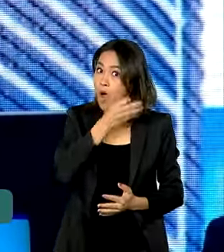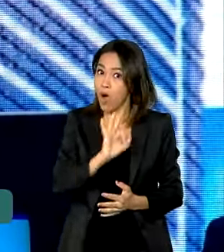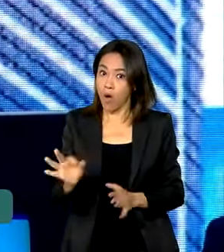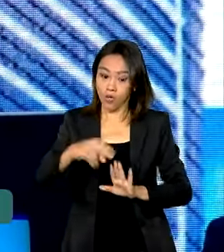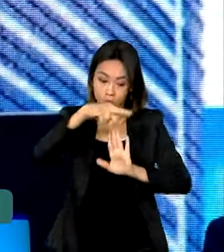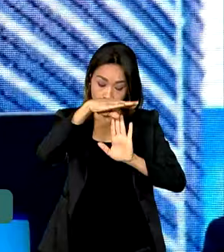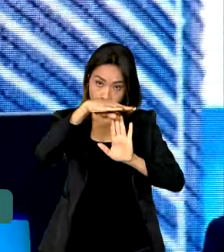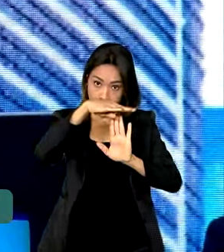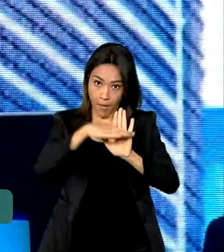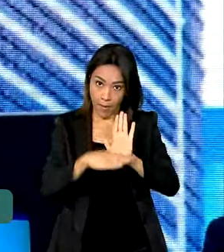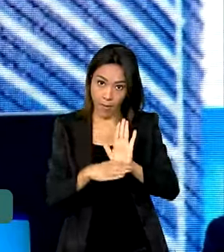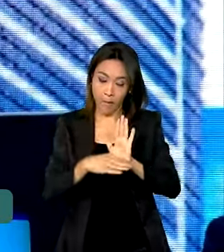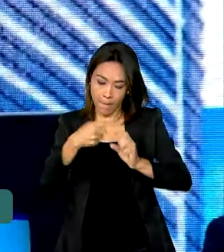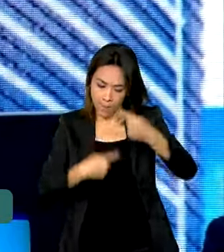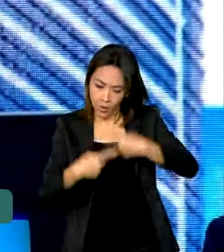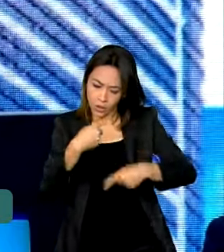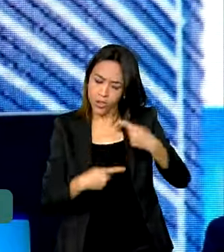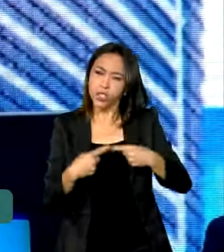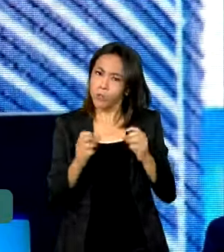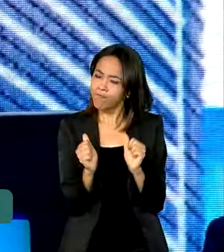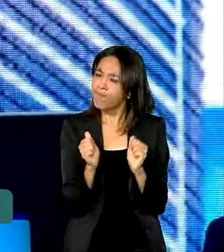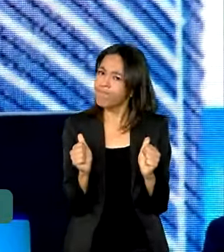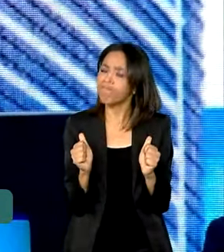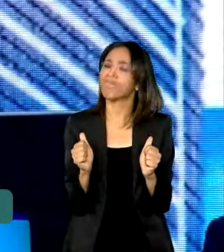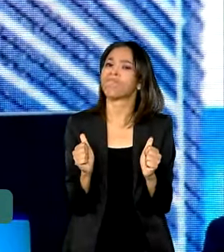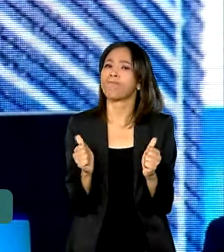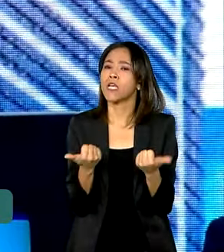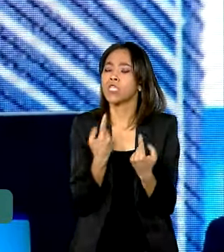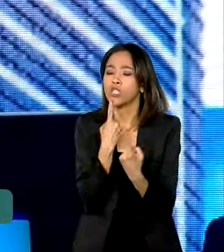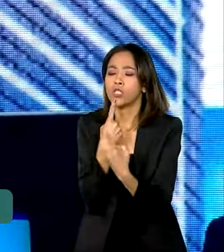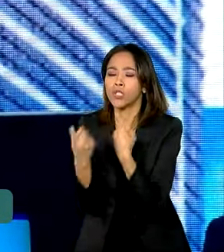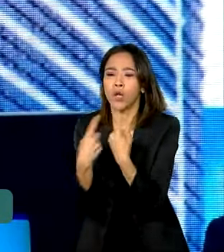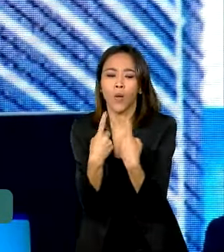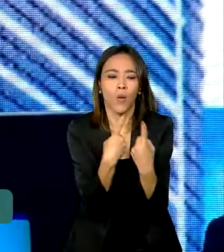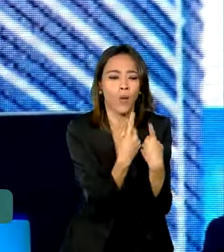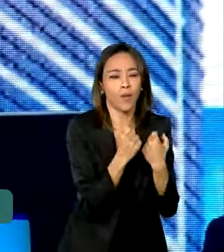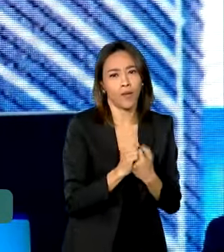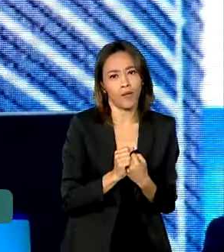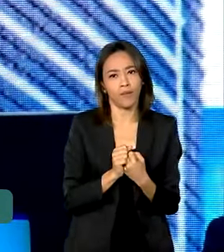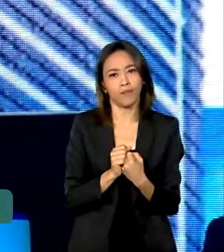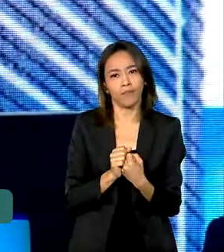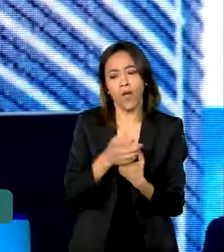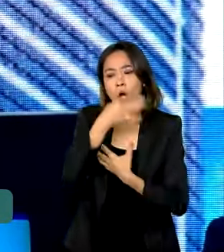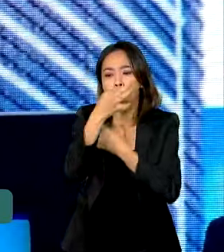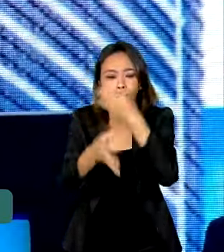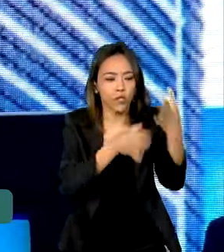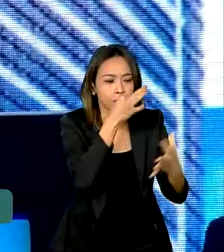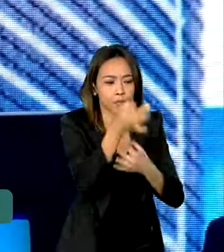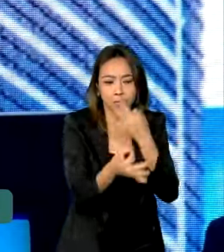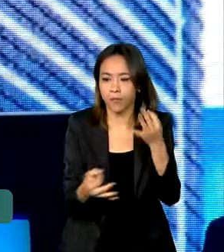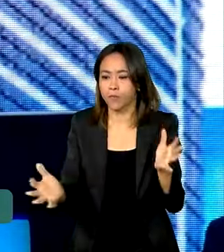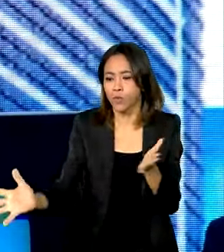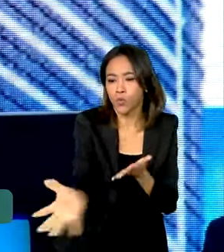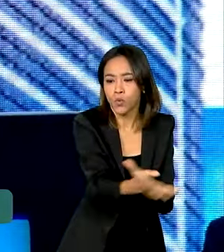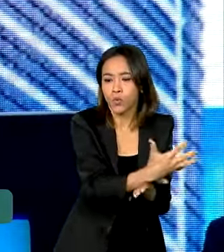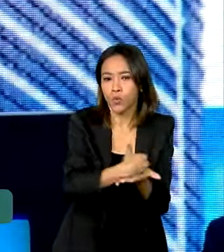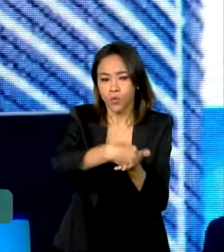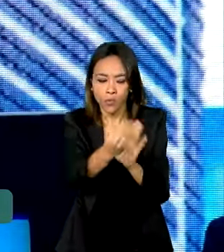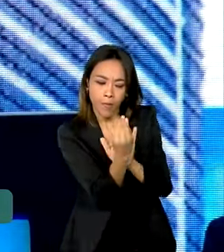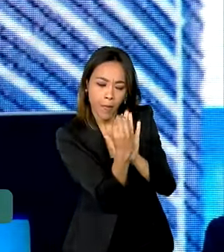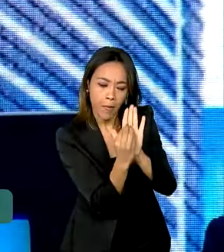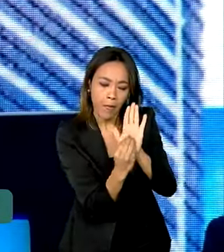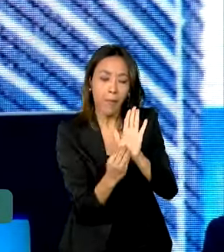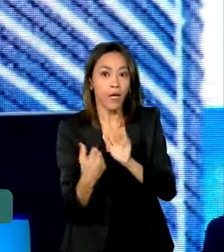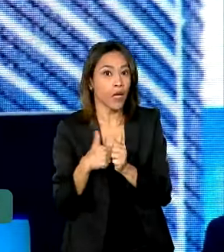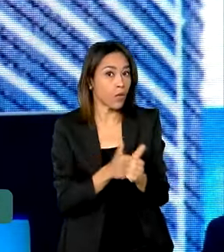pública se ouve, se dialoga, implementa e acompanha os